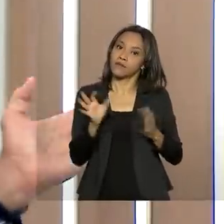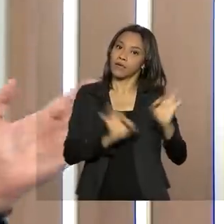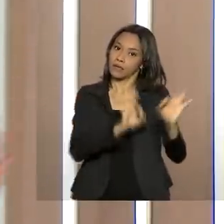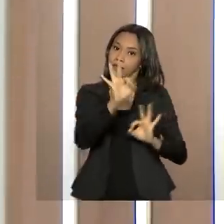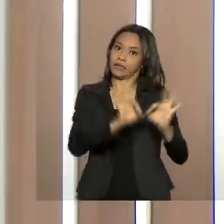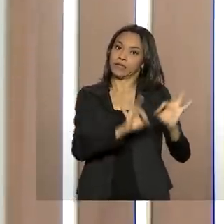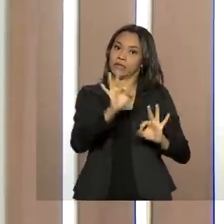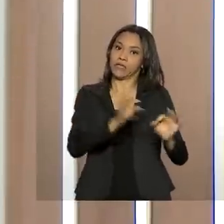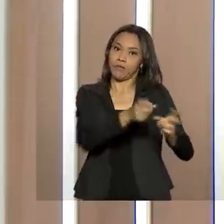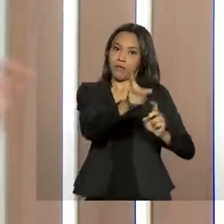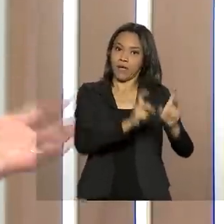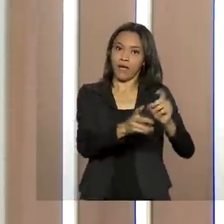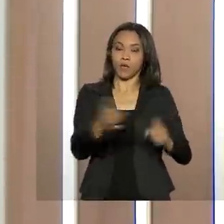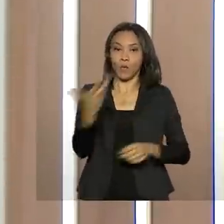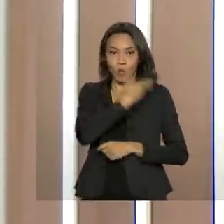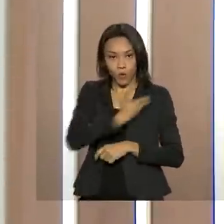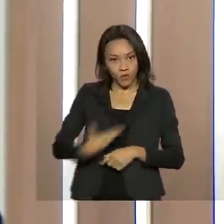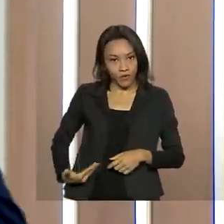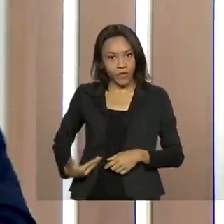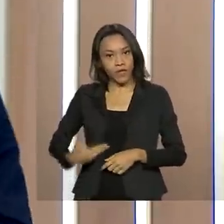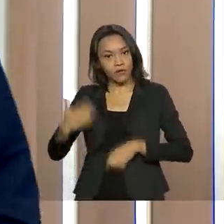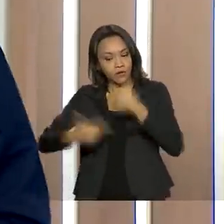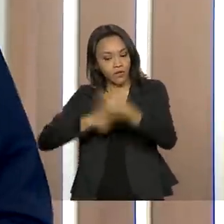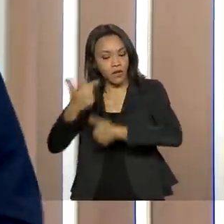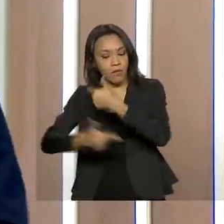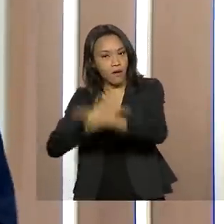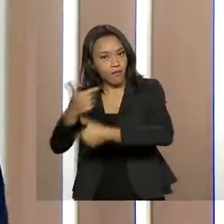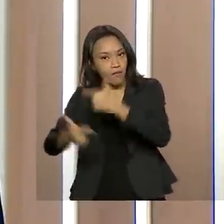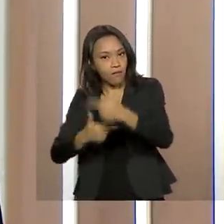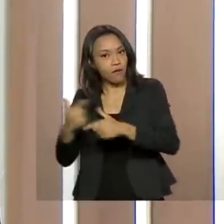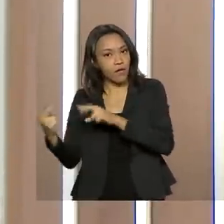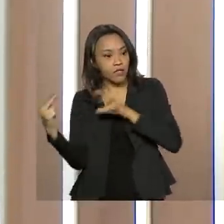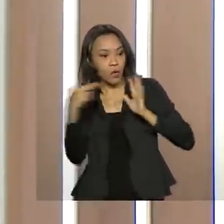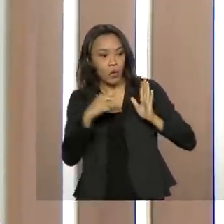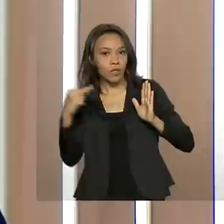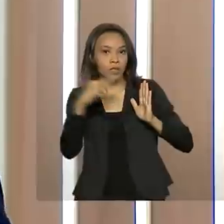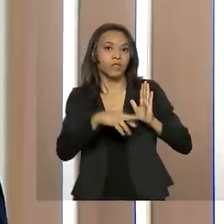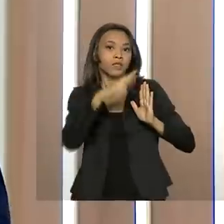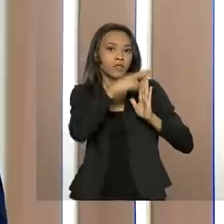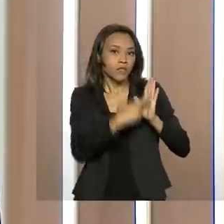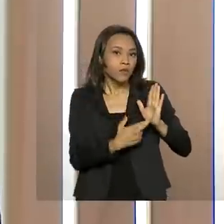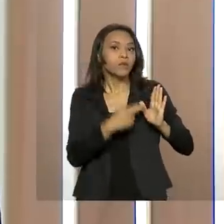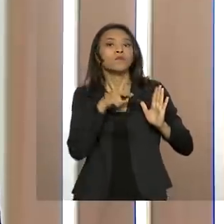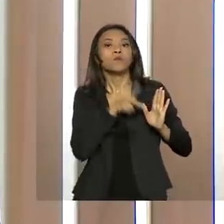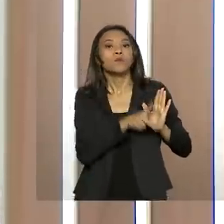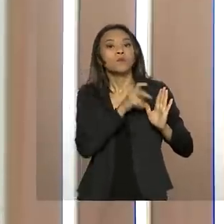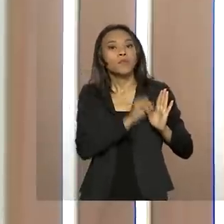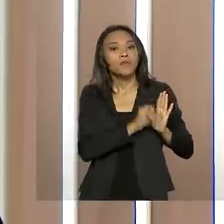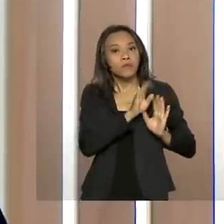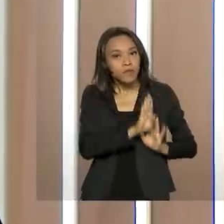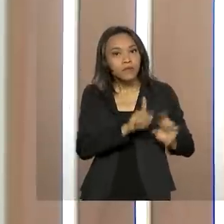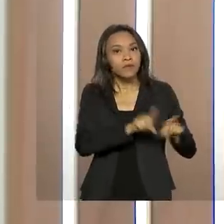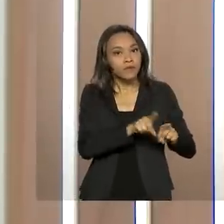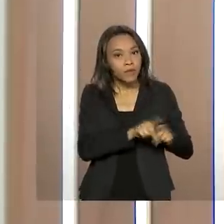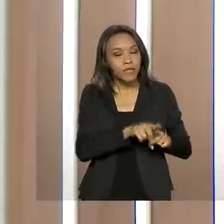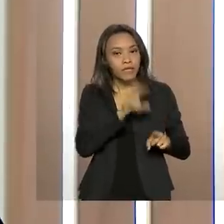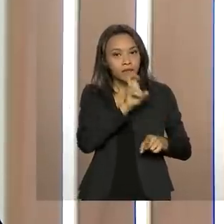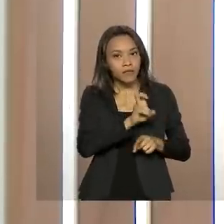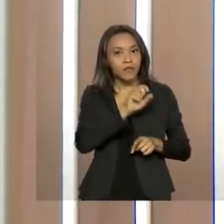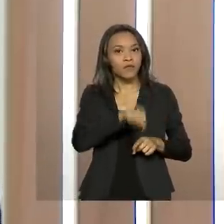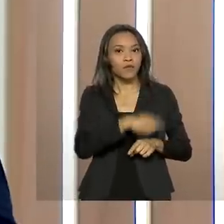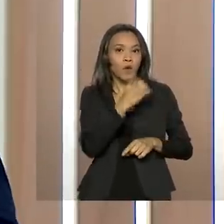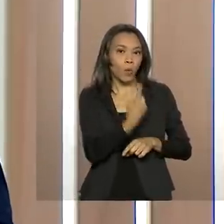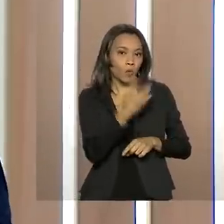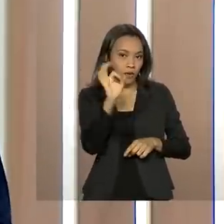O governo trabalha, de acordo com o Boletim Marco Fiscal, com uma expectativa de crescimento do PIB para este ano de 5,1%, que está mais